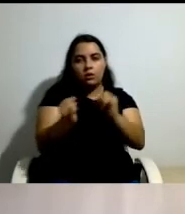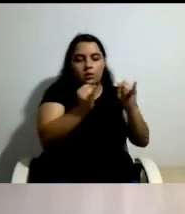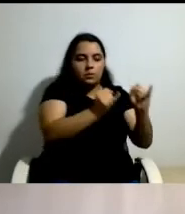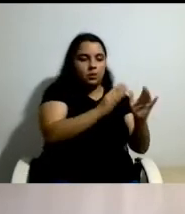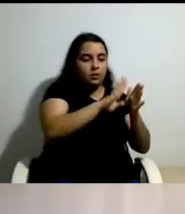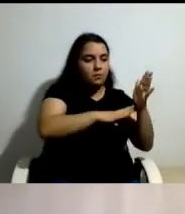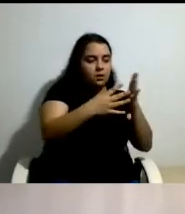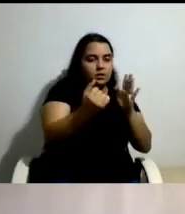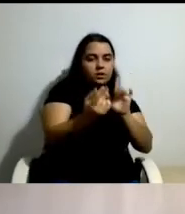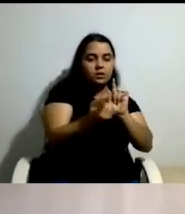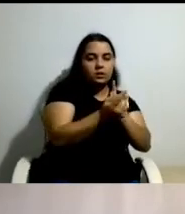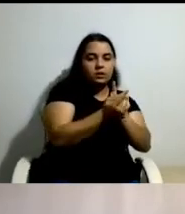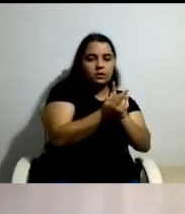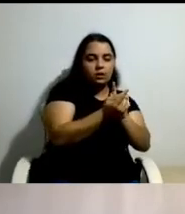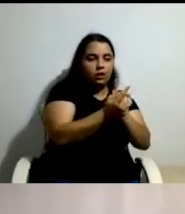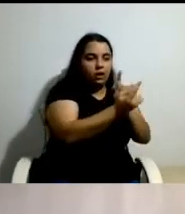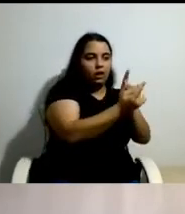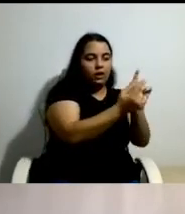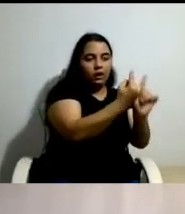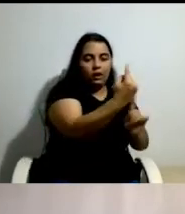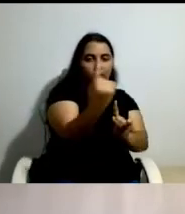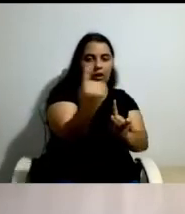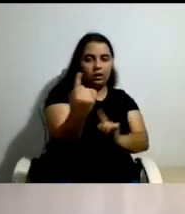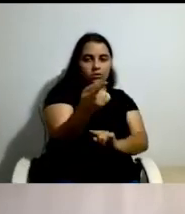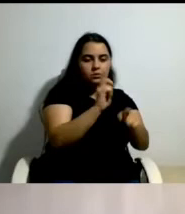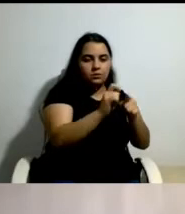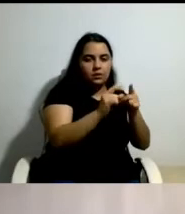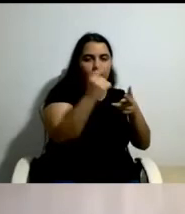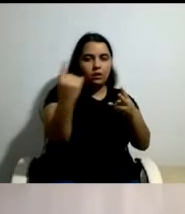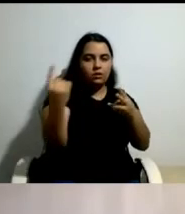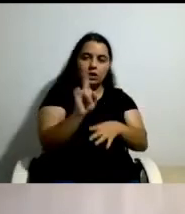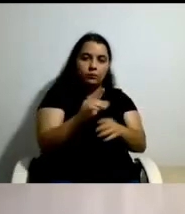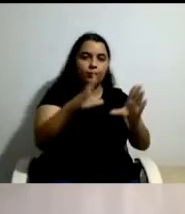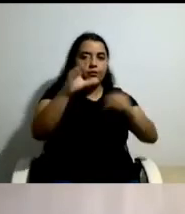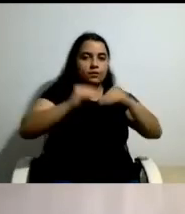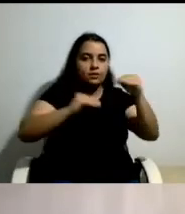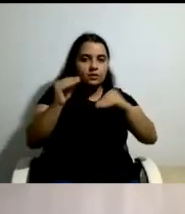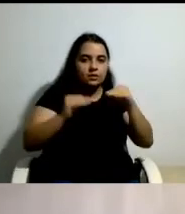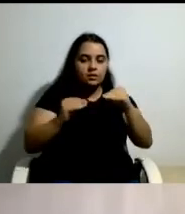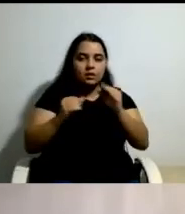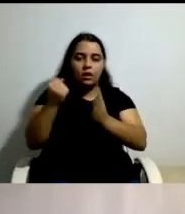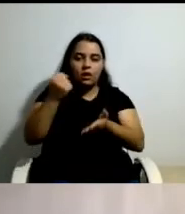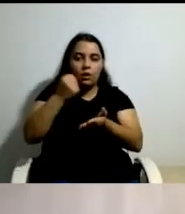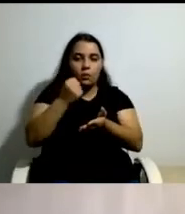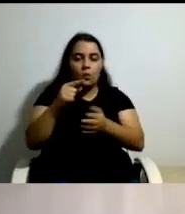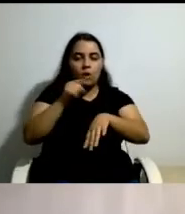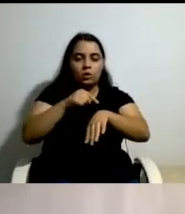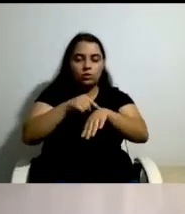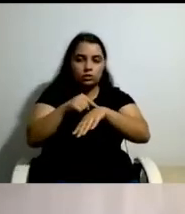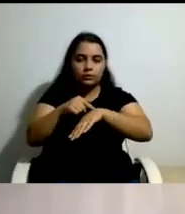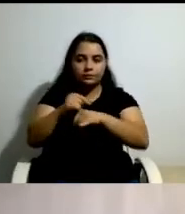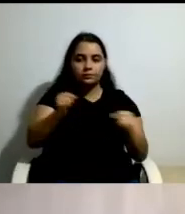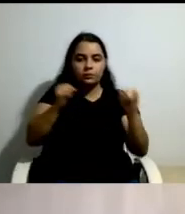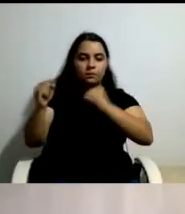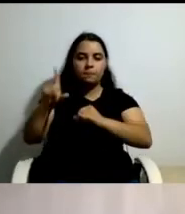assistência pessoal formalizado, a autonomia e flexibilidade na gestão da Bolsa de Horas Global e da Assistência Pessoal, por outro lado,